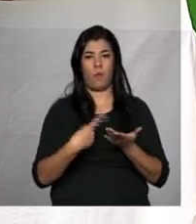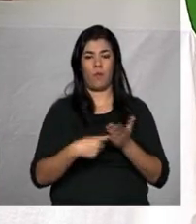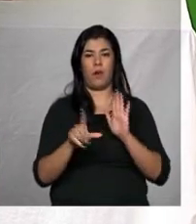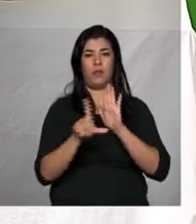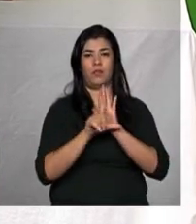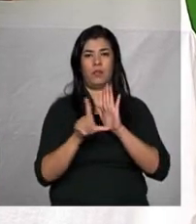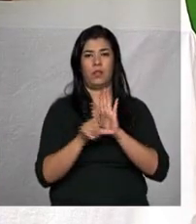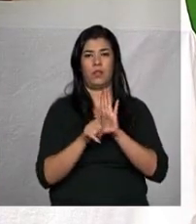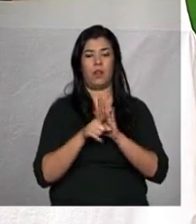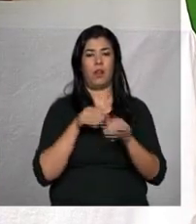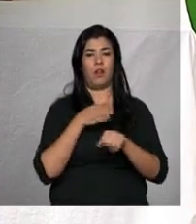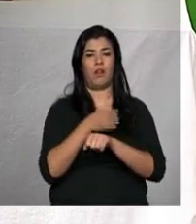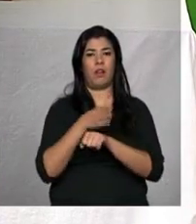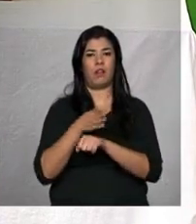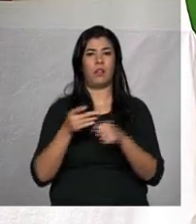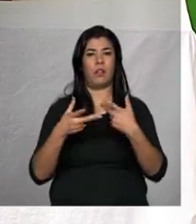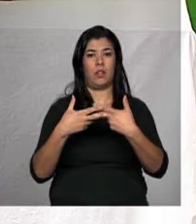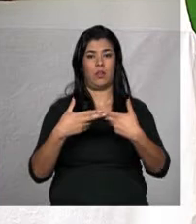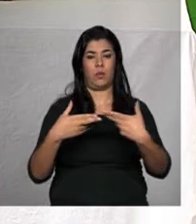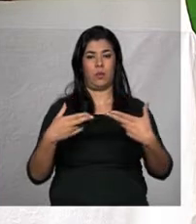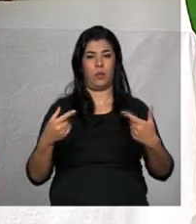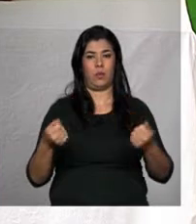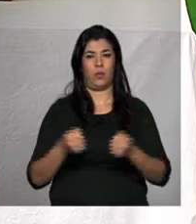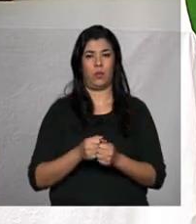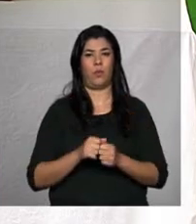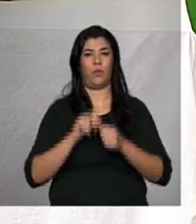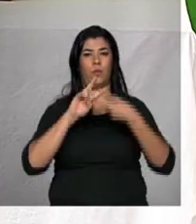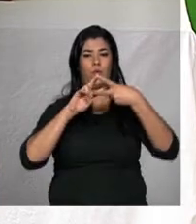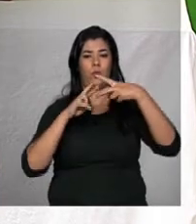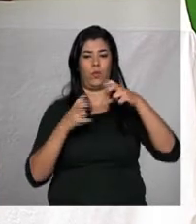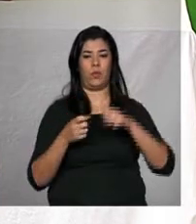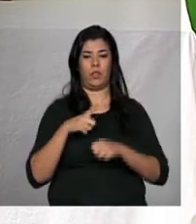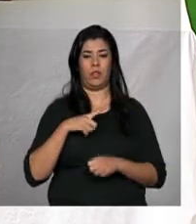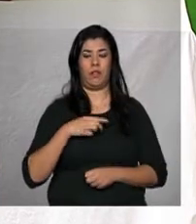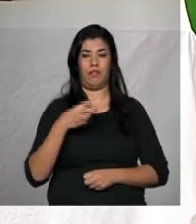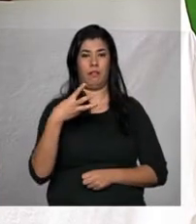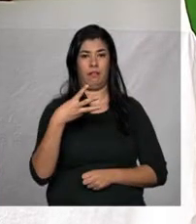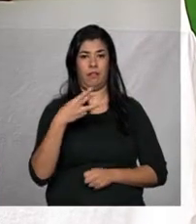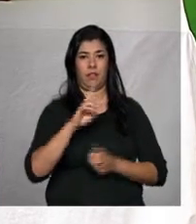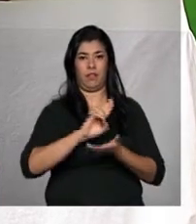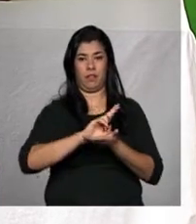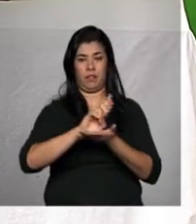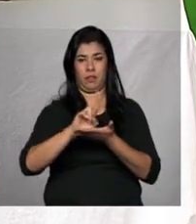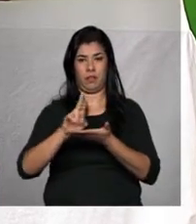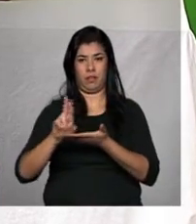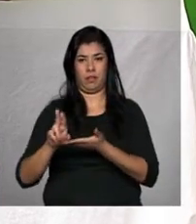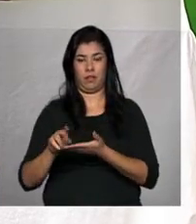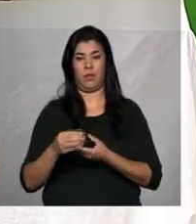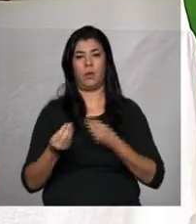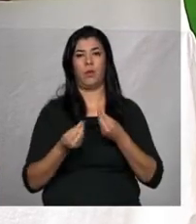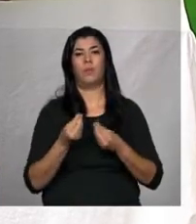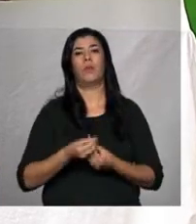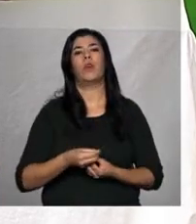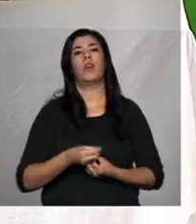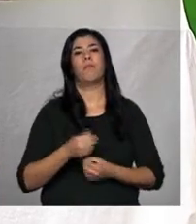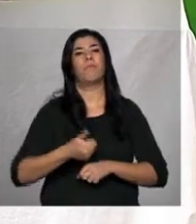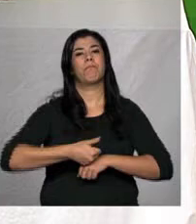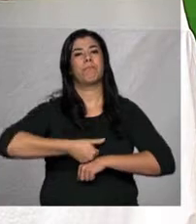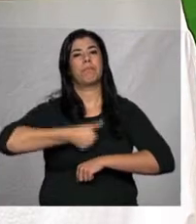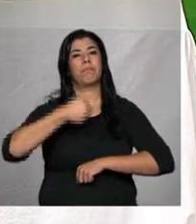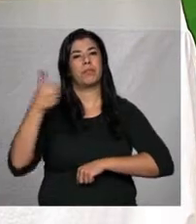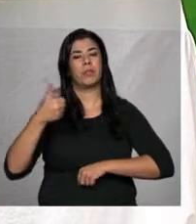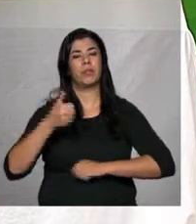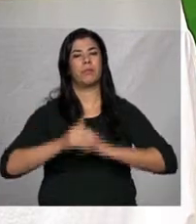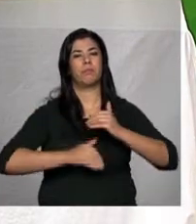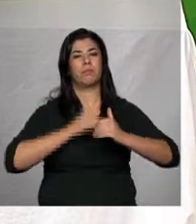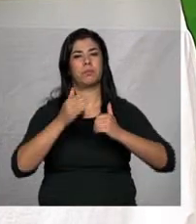a recursos genéticos que se fundamenta em três grandes aspectos. Primeiro, viabilizar a geração do conhecimento técnico e